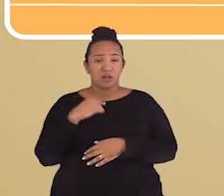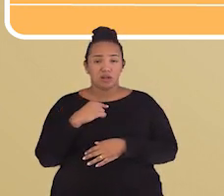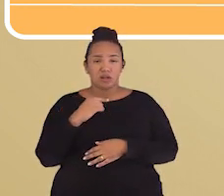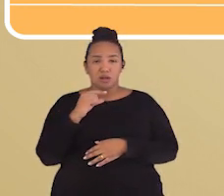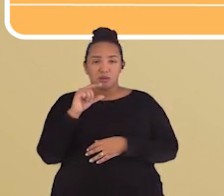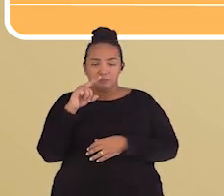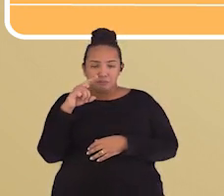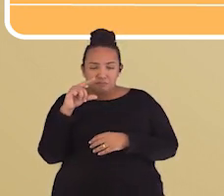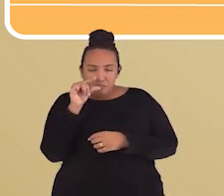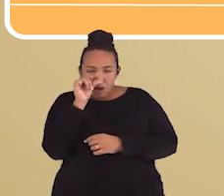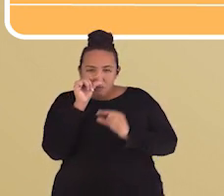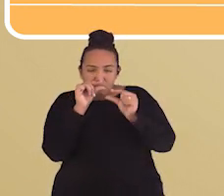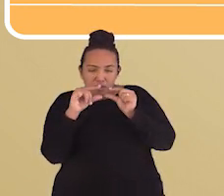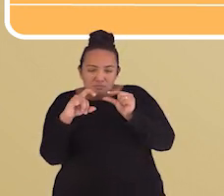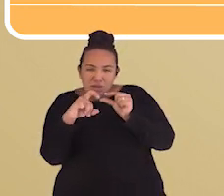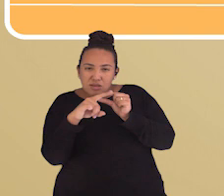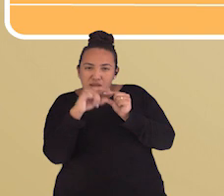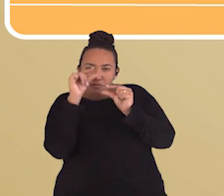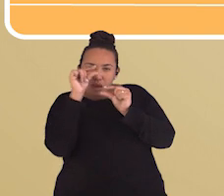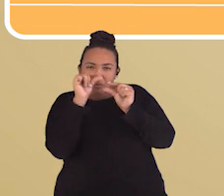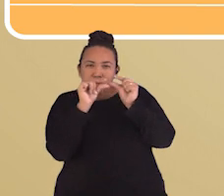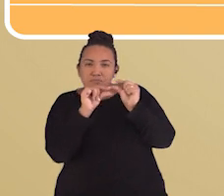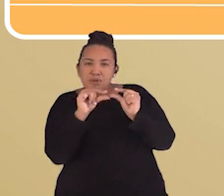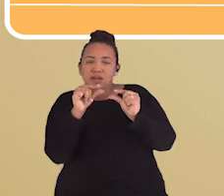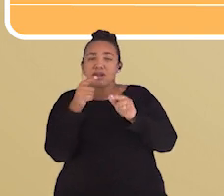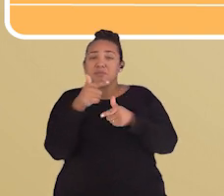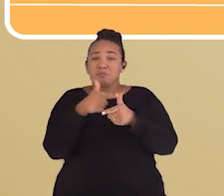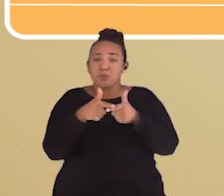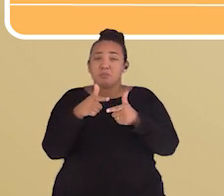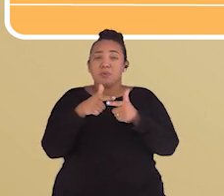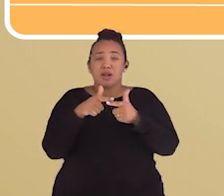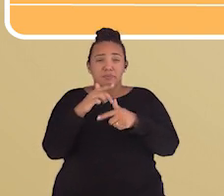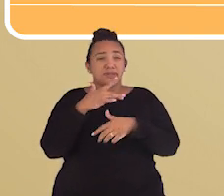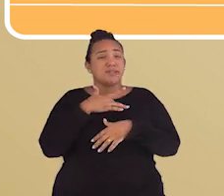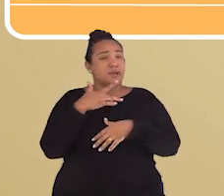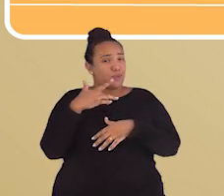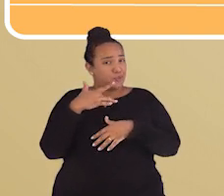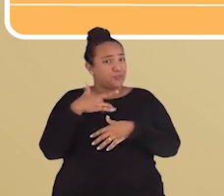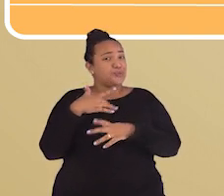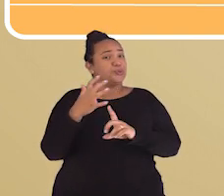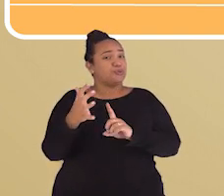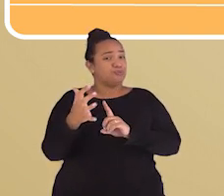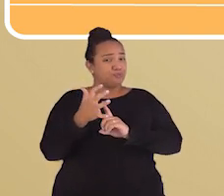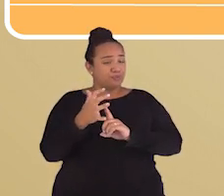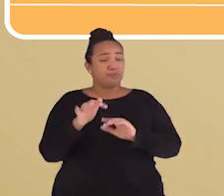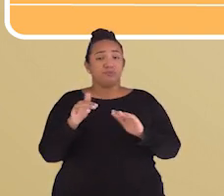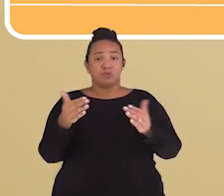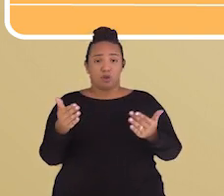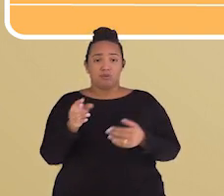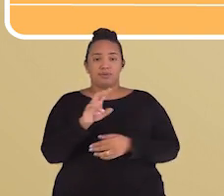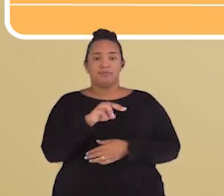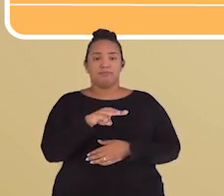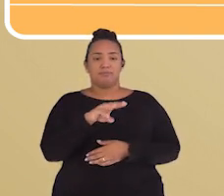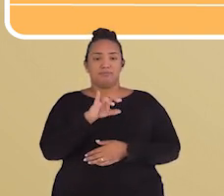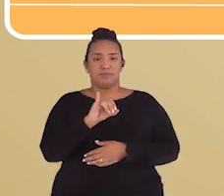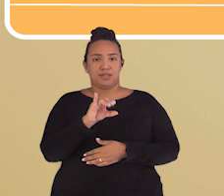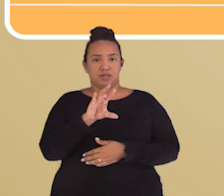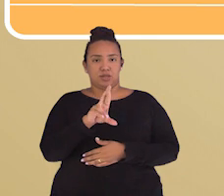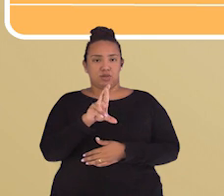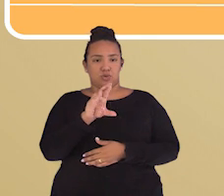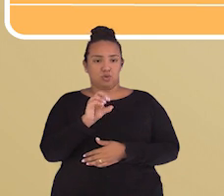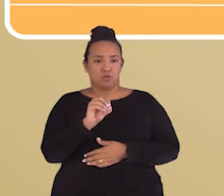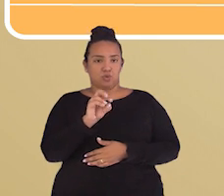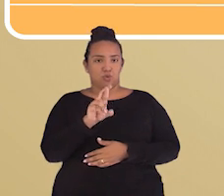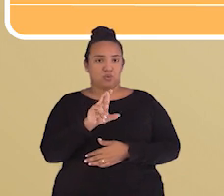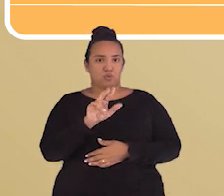pequenos, que são causadores de muitos problemas de saúde que enfrentamos. Esses são chamados de micro